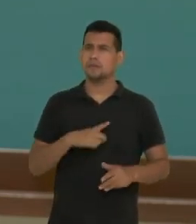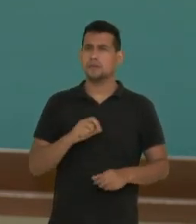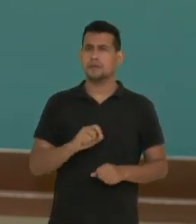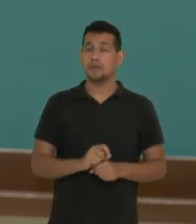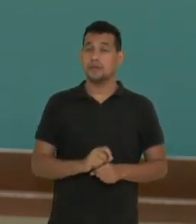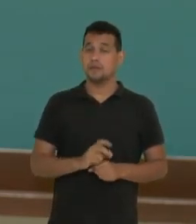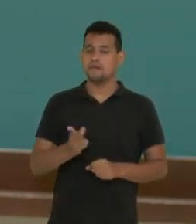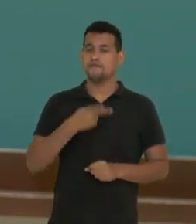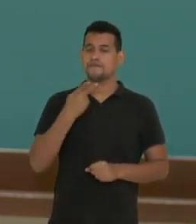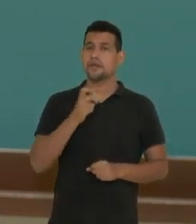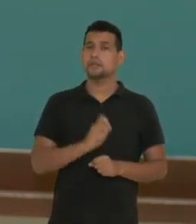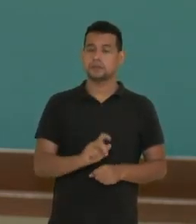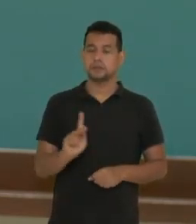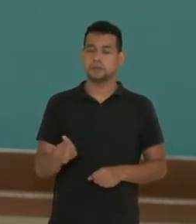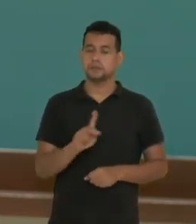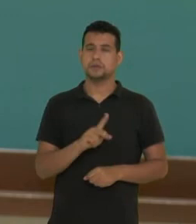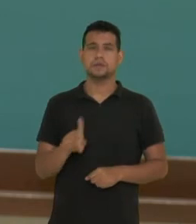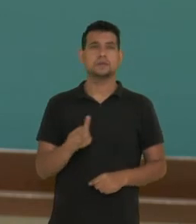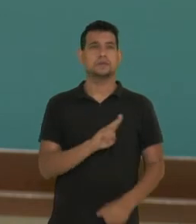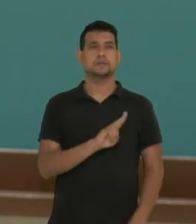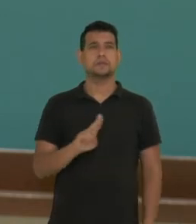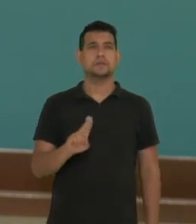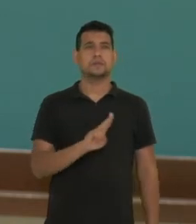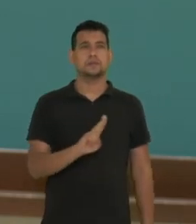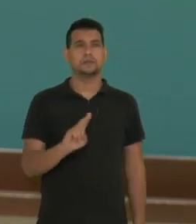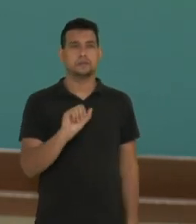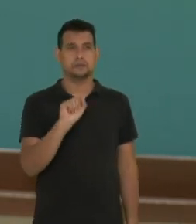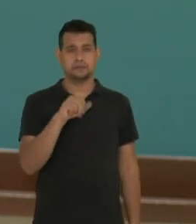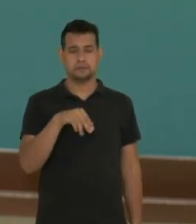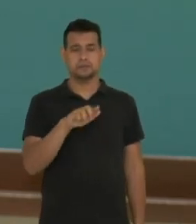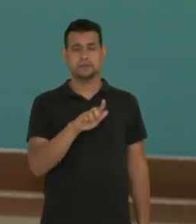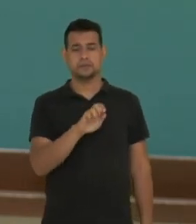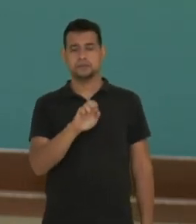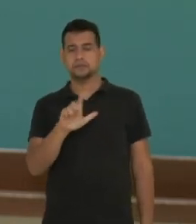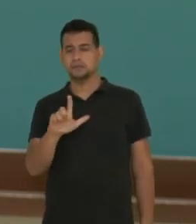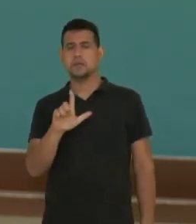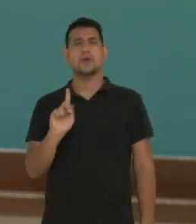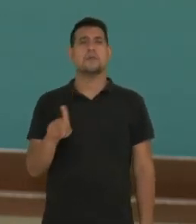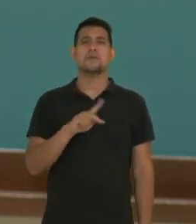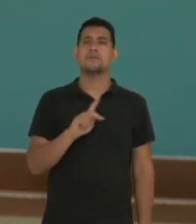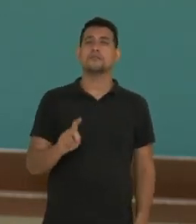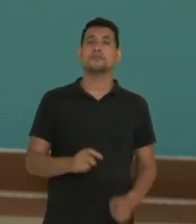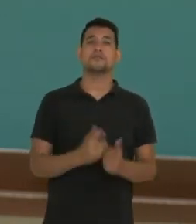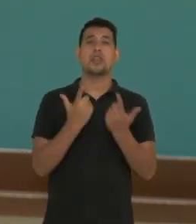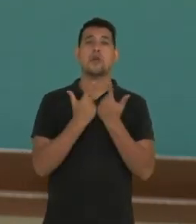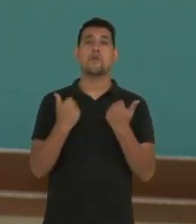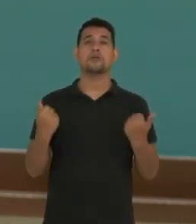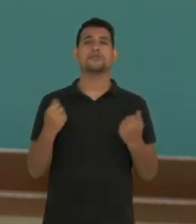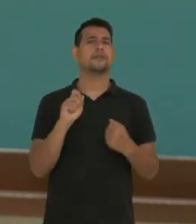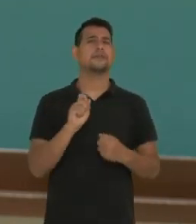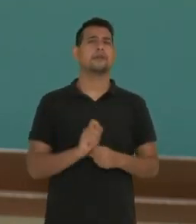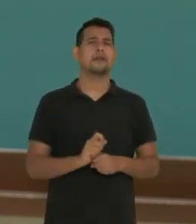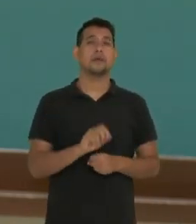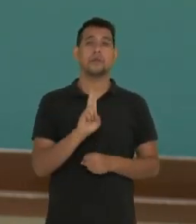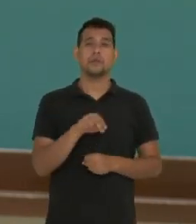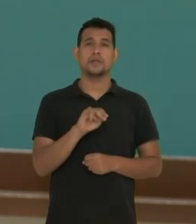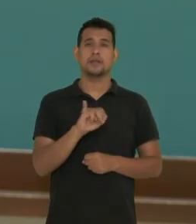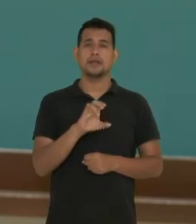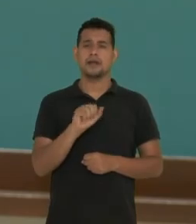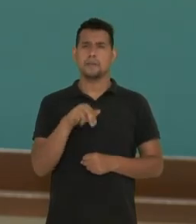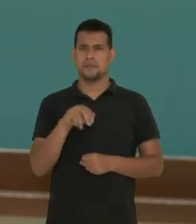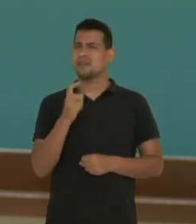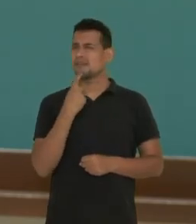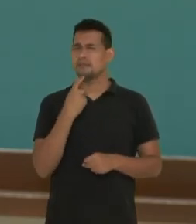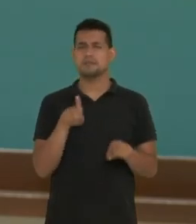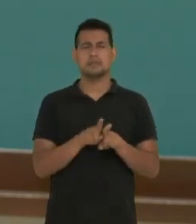fala de um professor chamado Angel Cobreira Mori, professor de linguística da Unicamp, especialista em línguas indígenas.